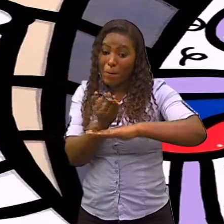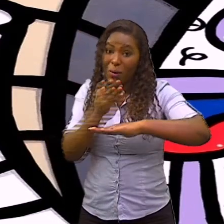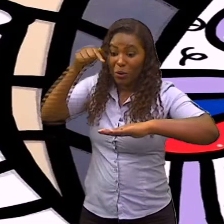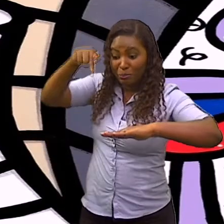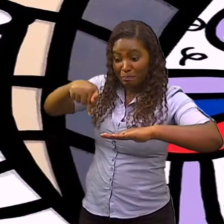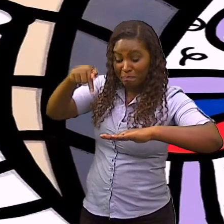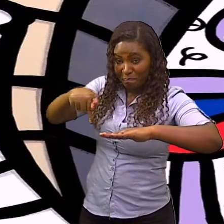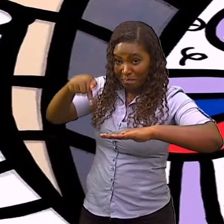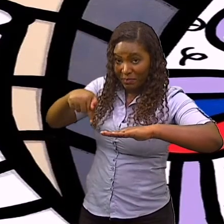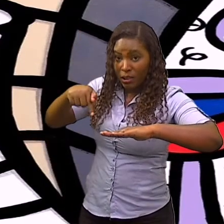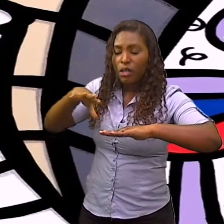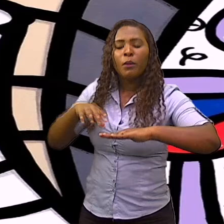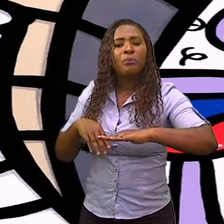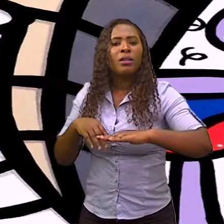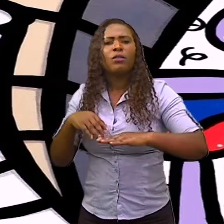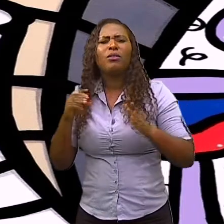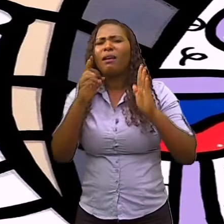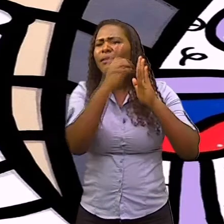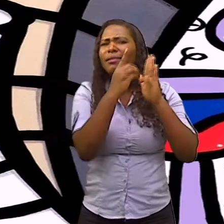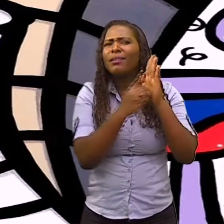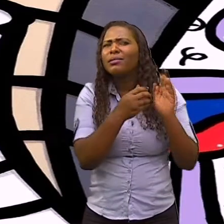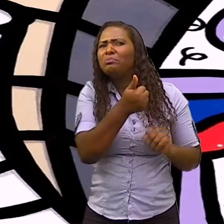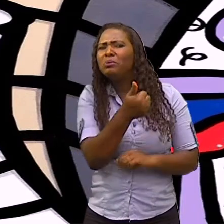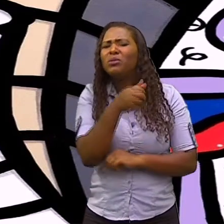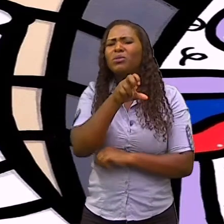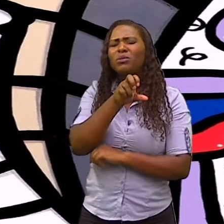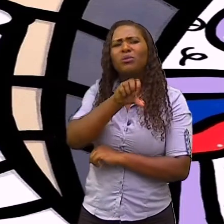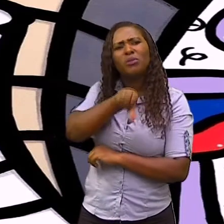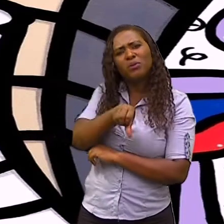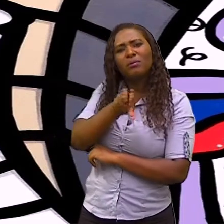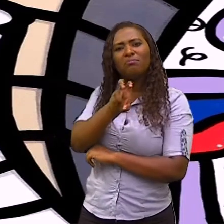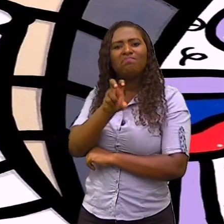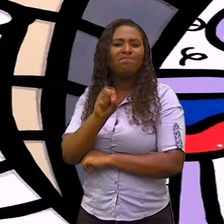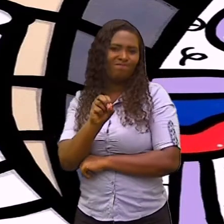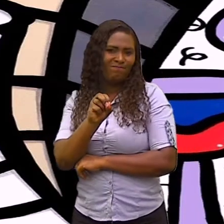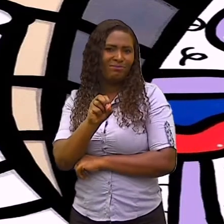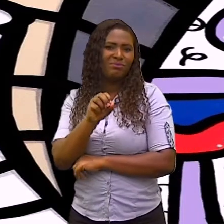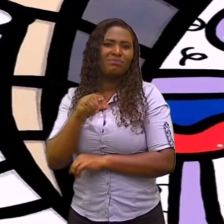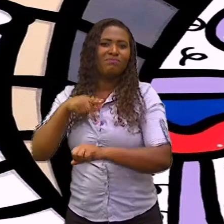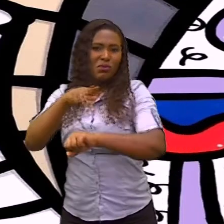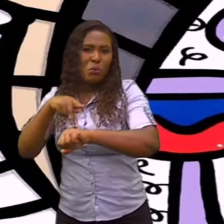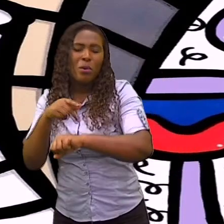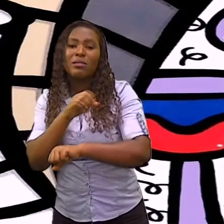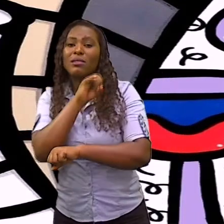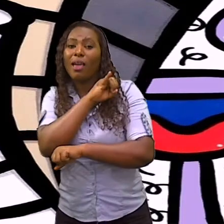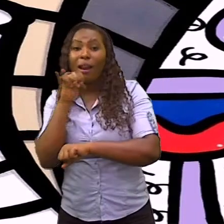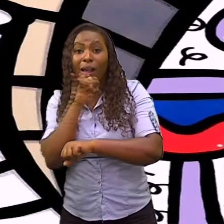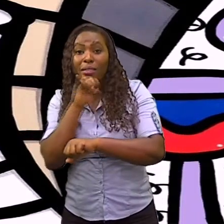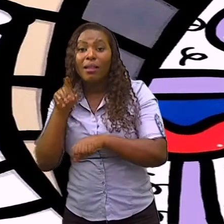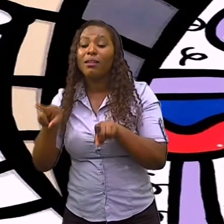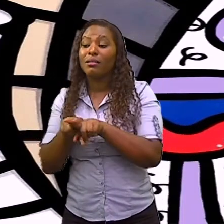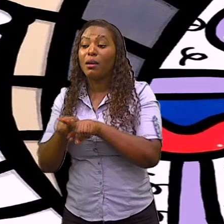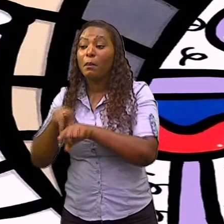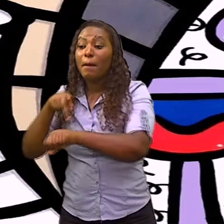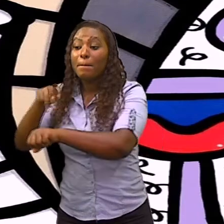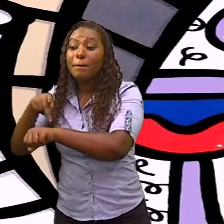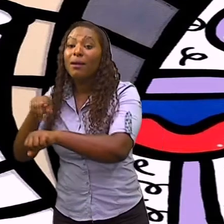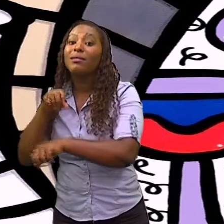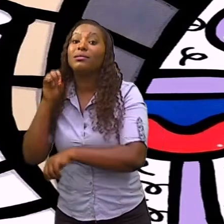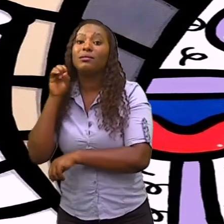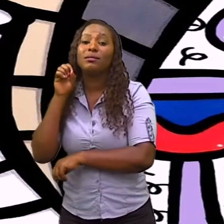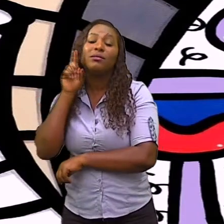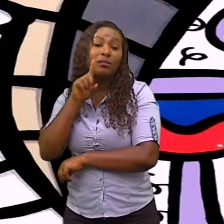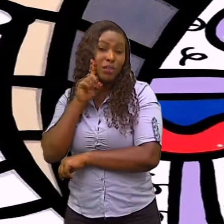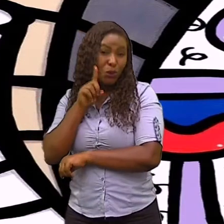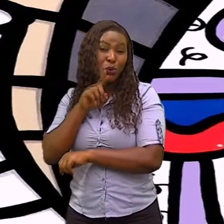1950, na Inglaterra e também nos Estados Unidos, que foi, na verdade, uma reação artística aos movimentos,